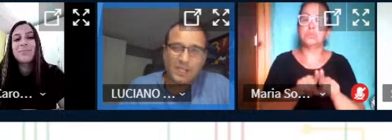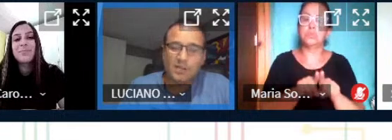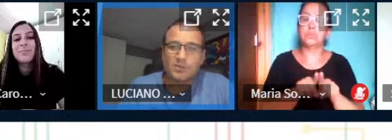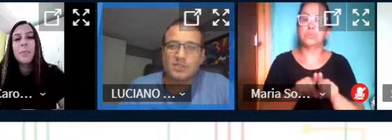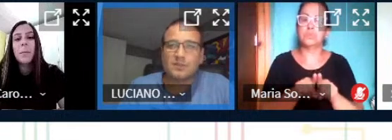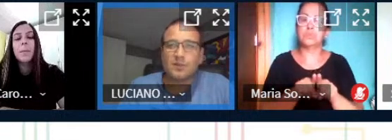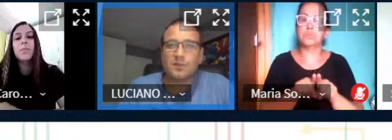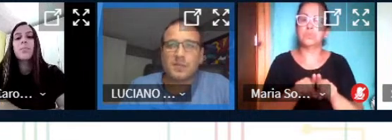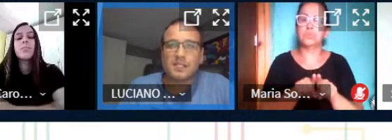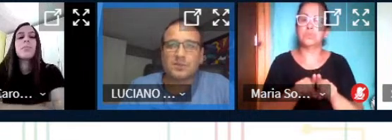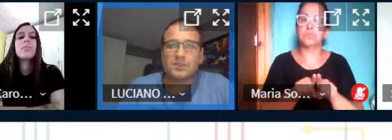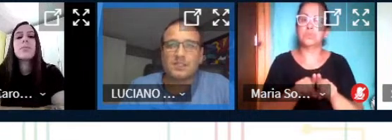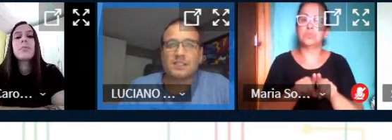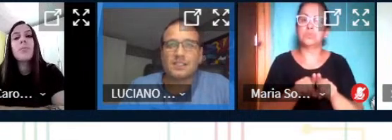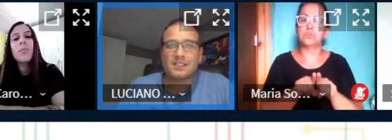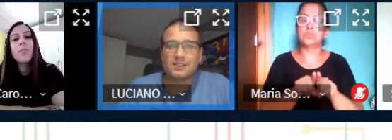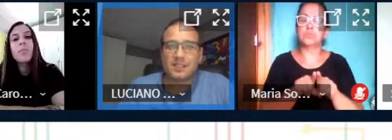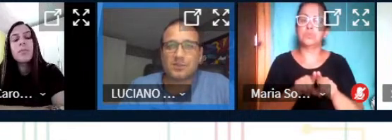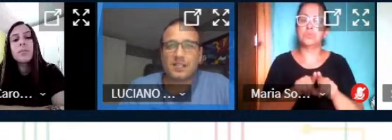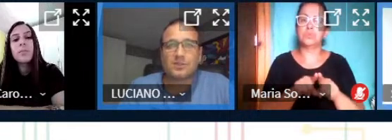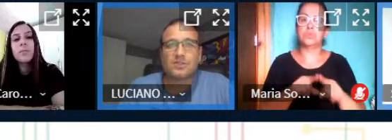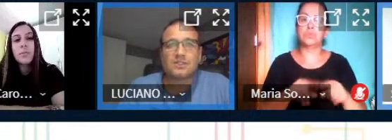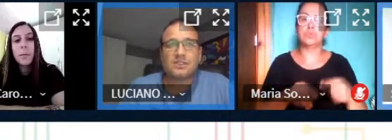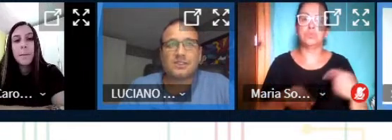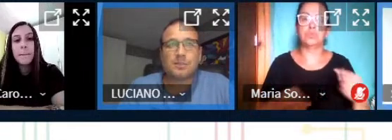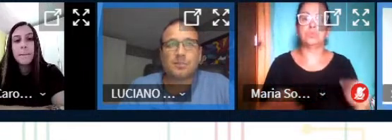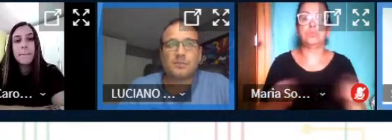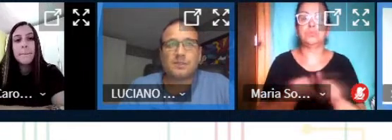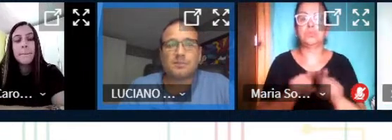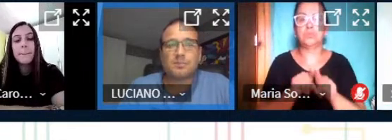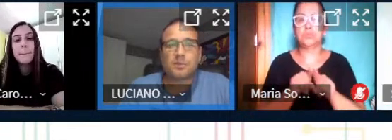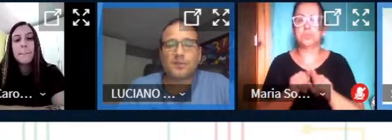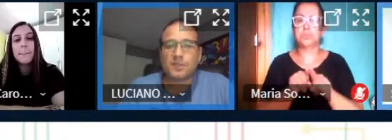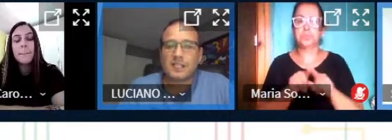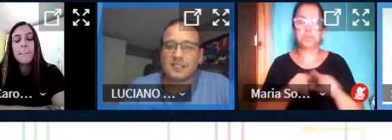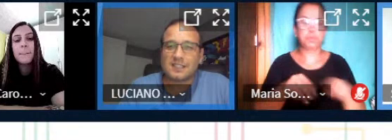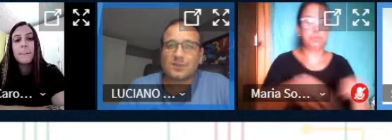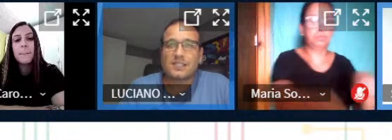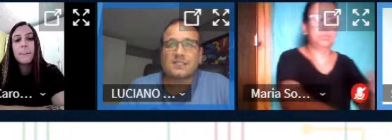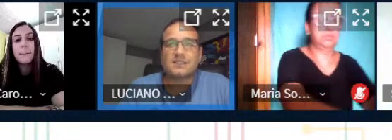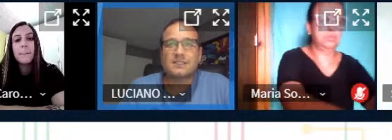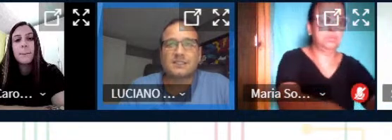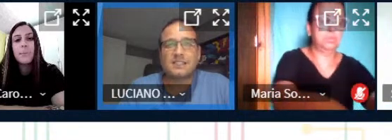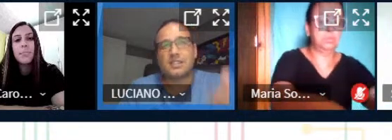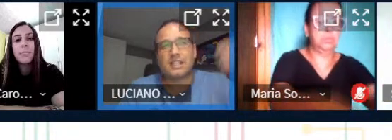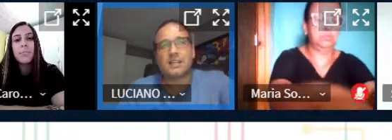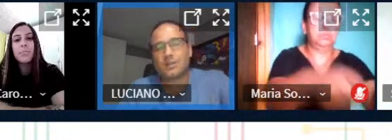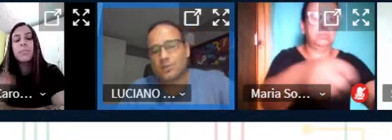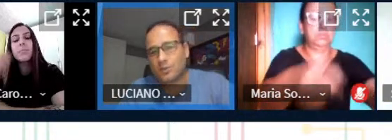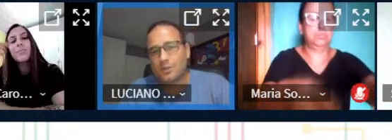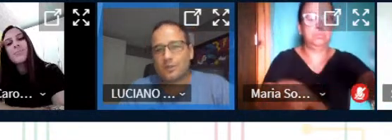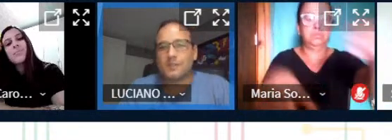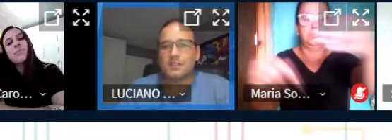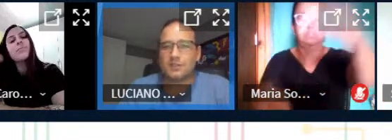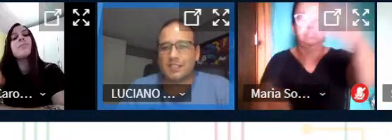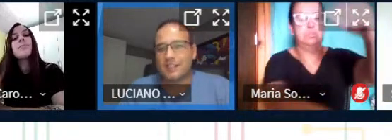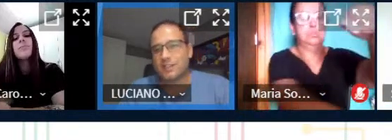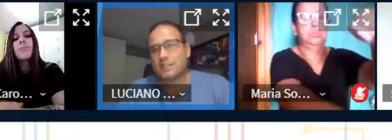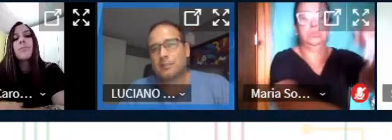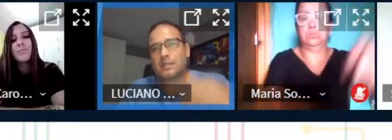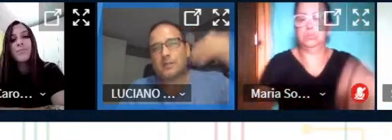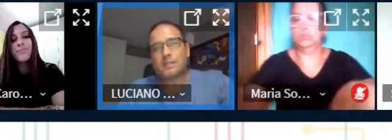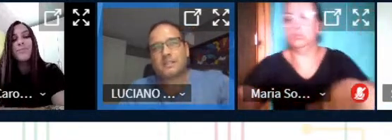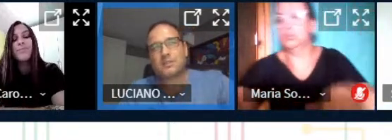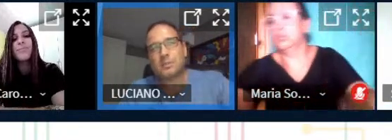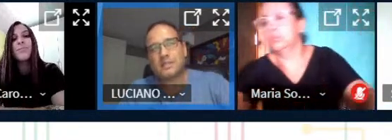o grau de envolvimento e dado o grau de profissionalização que eles se dedicaram a construir o vídeo